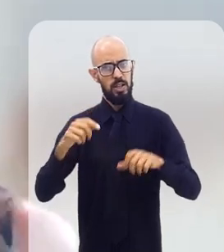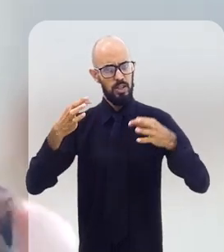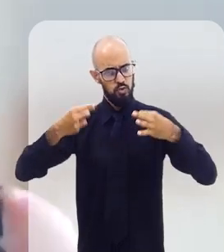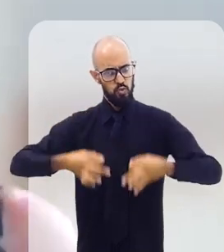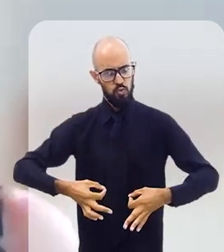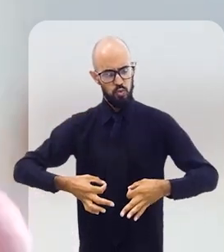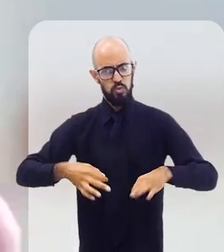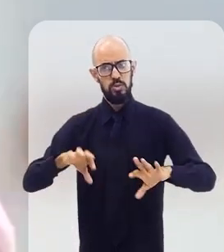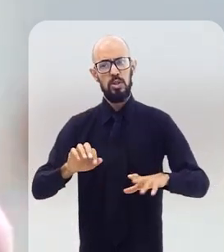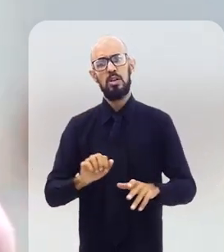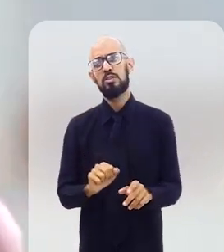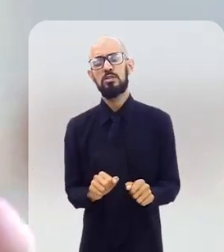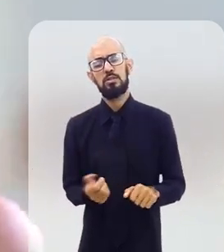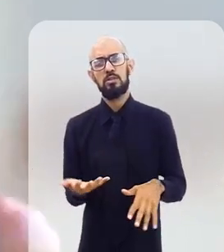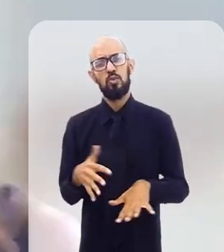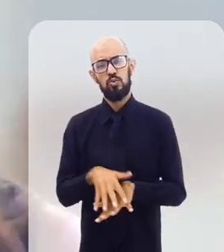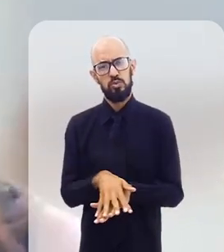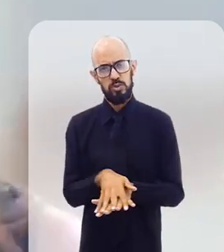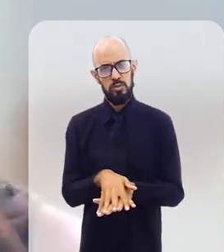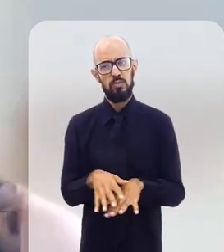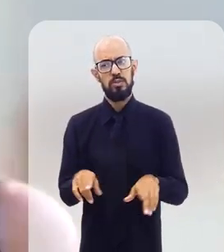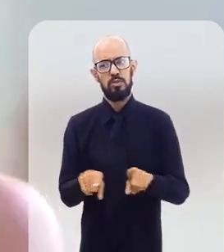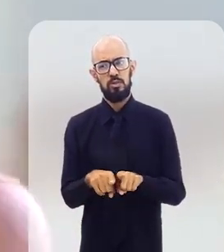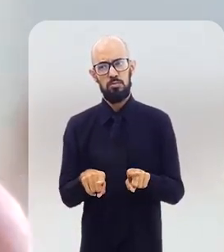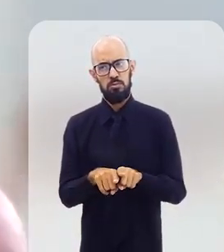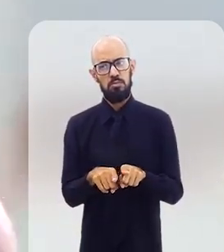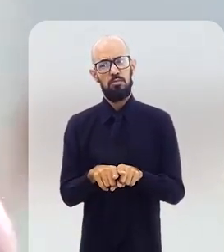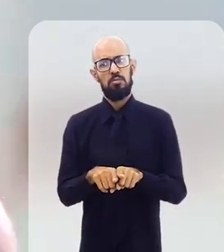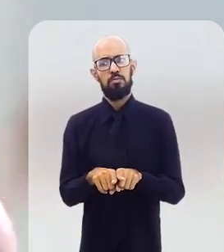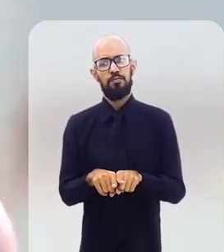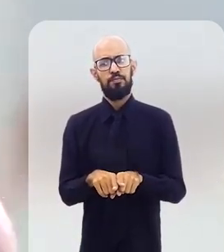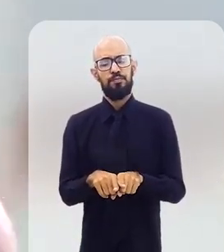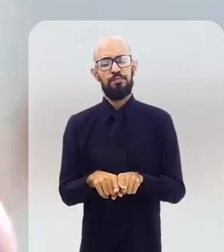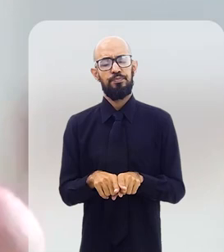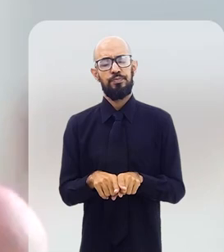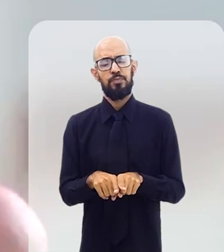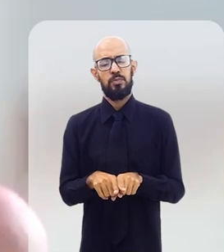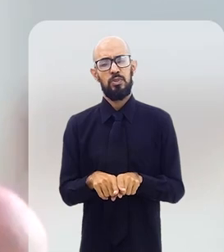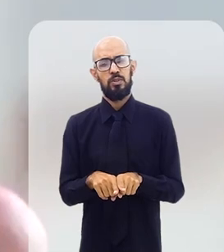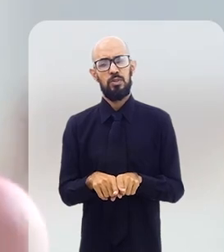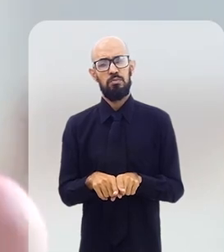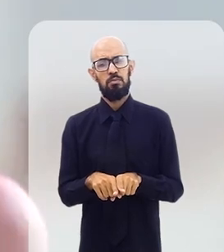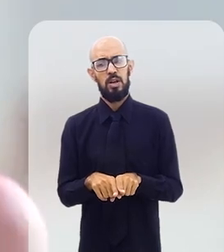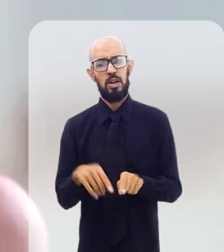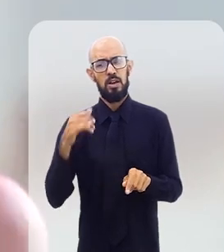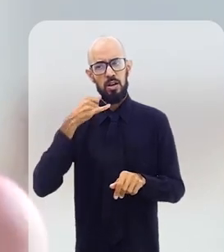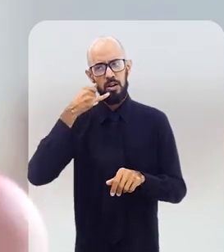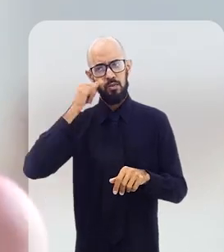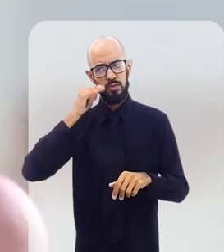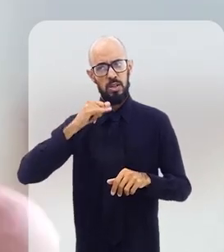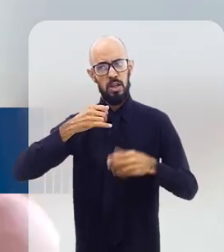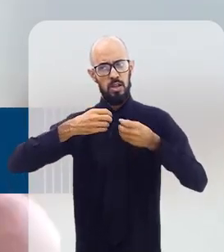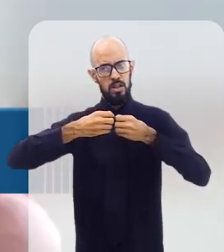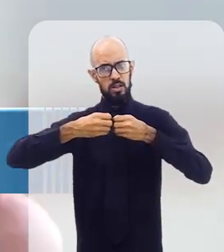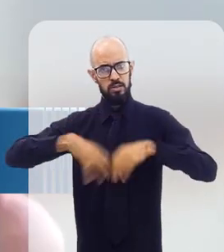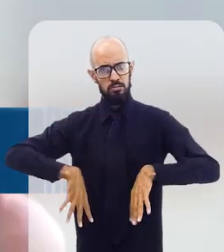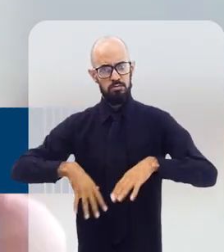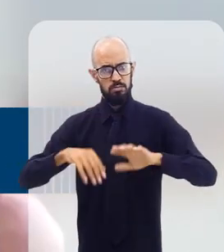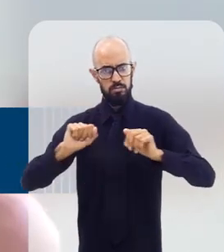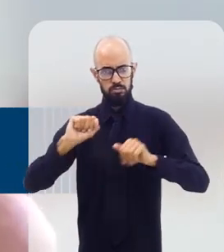justas, as práticas sociais inclusivas, as práticas andenas que preservam todo